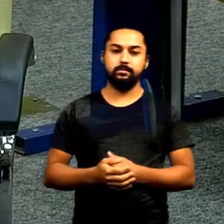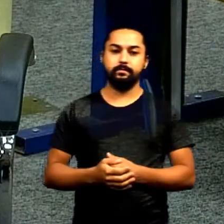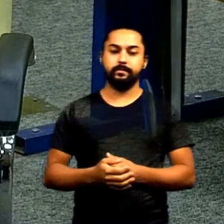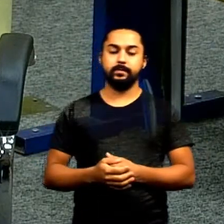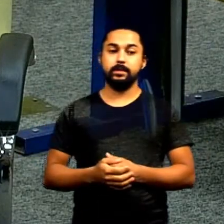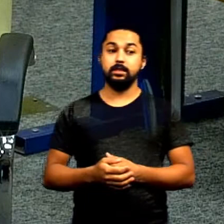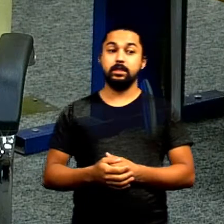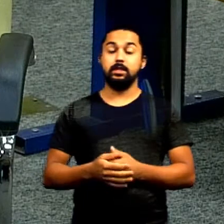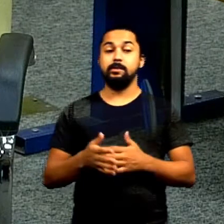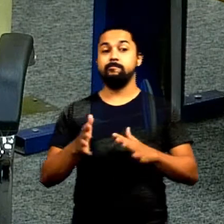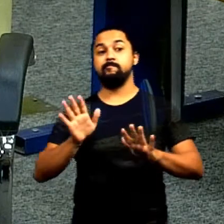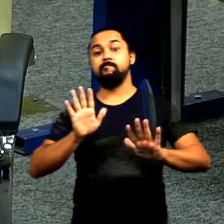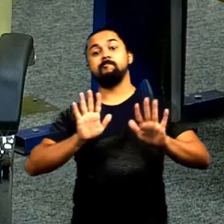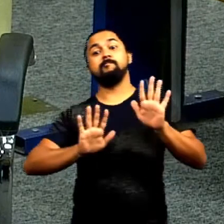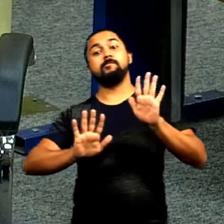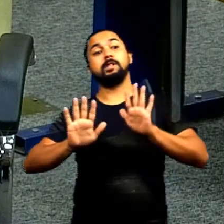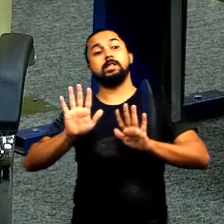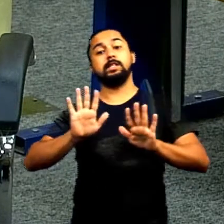será que